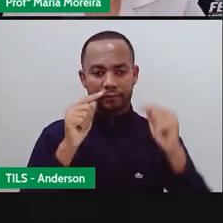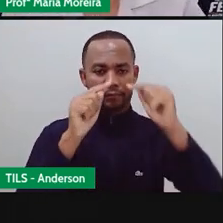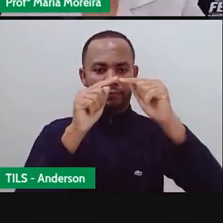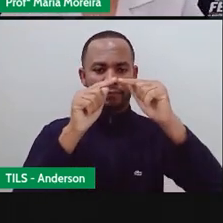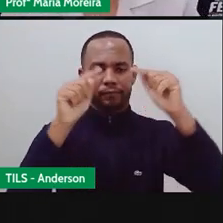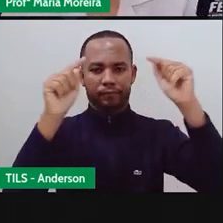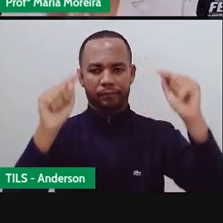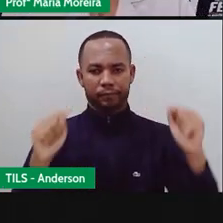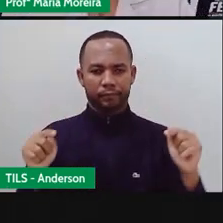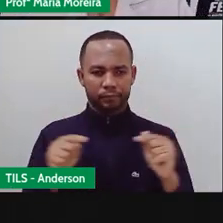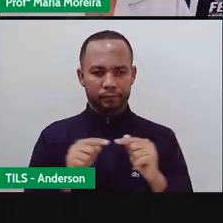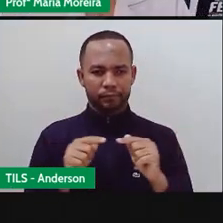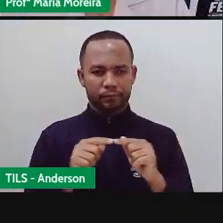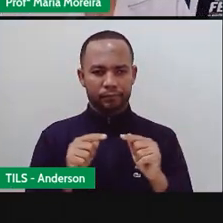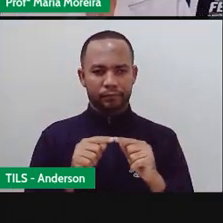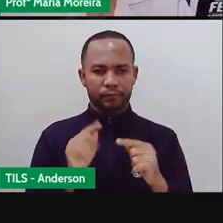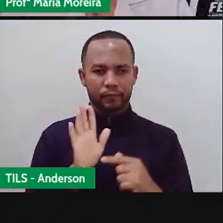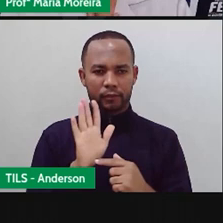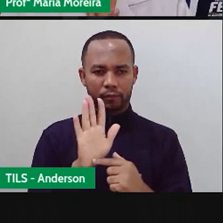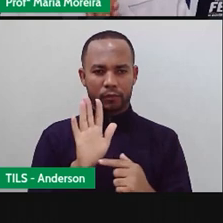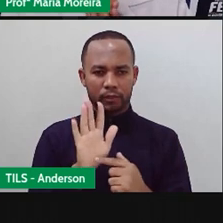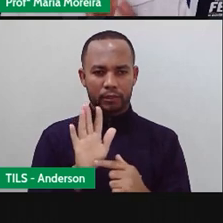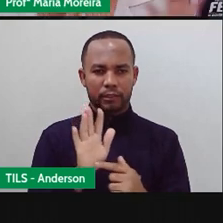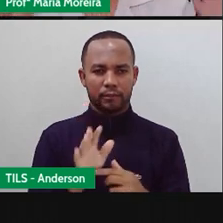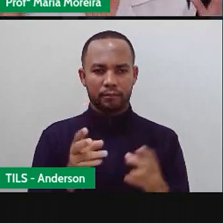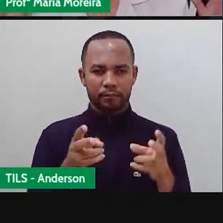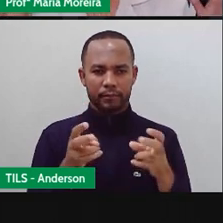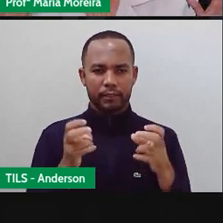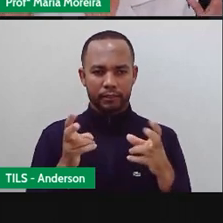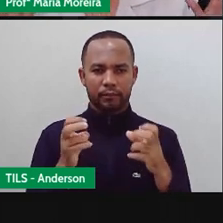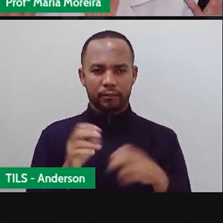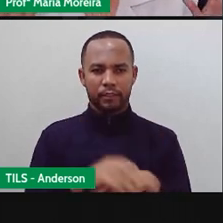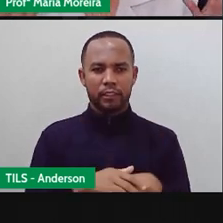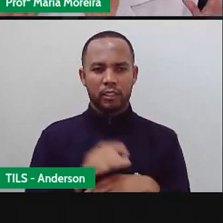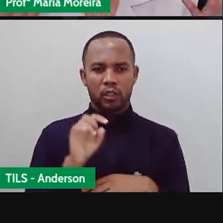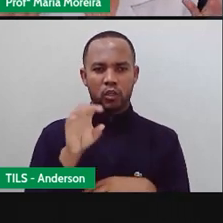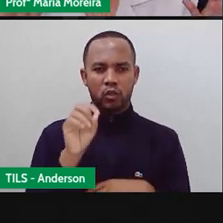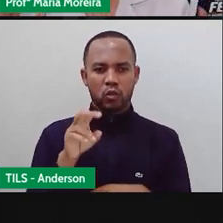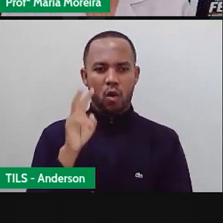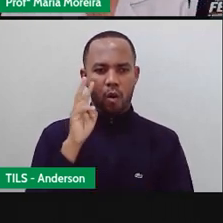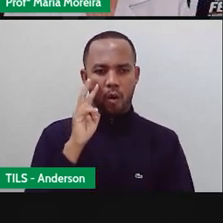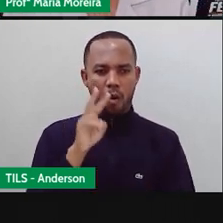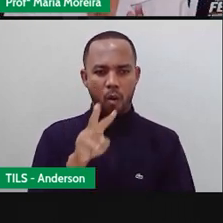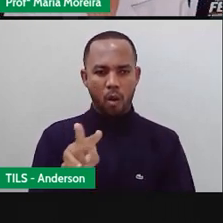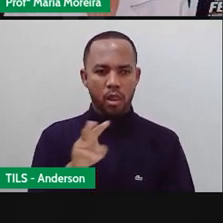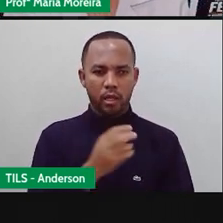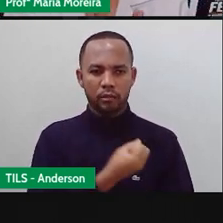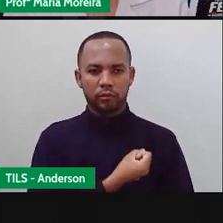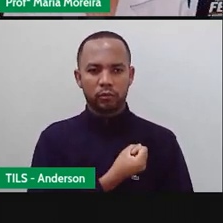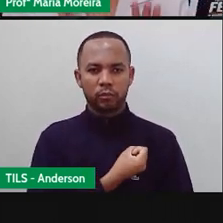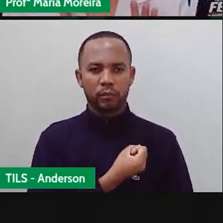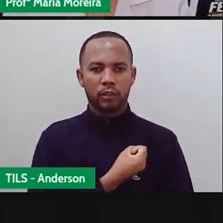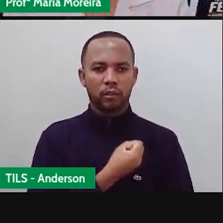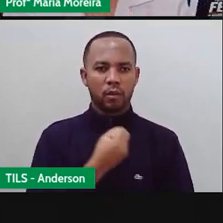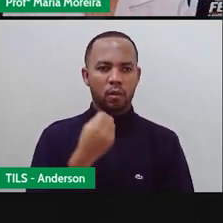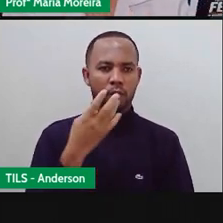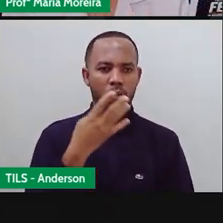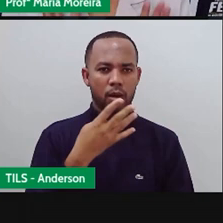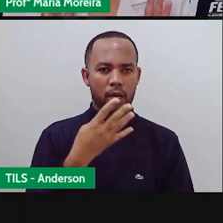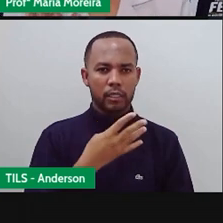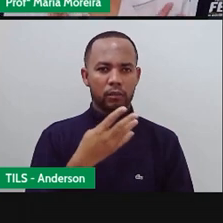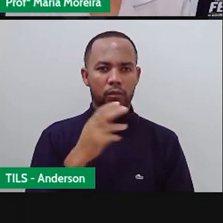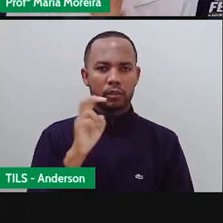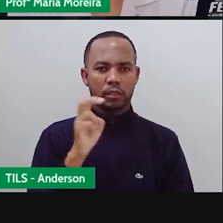pra mostrar pra vocês Então percebam Né? Se a gente só olhar Pra esse número aí 4, 5, 7, 8